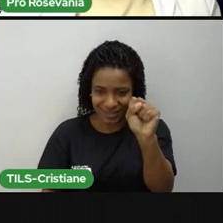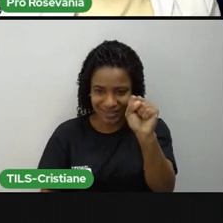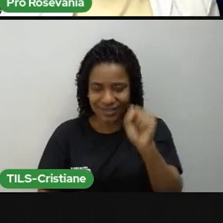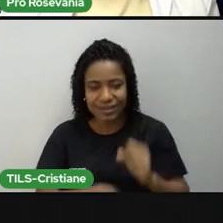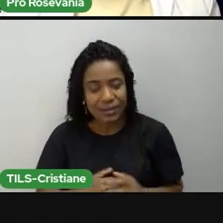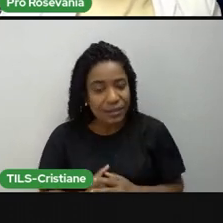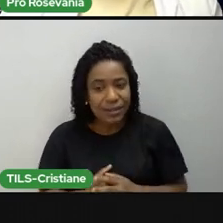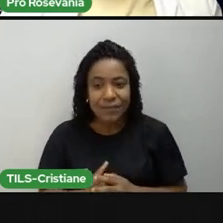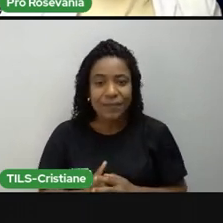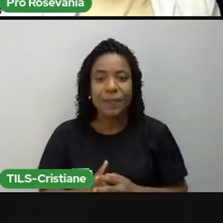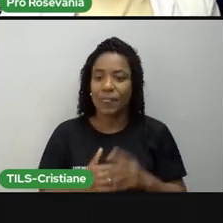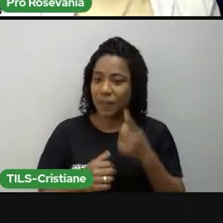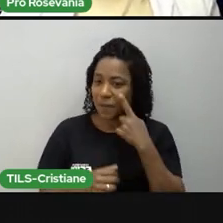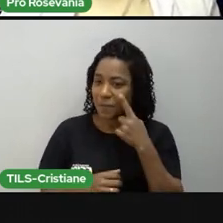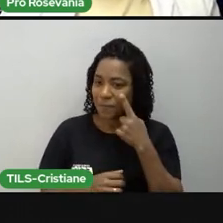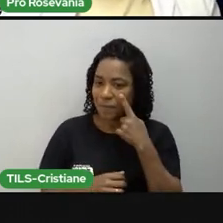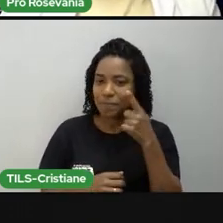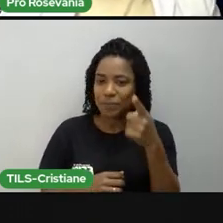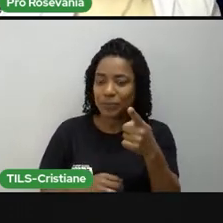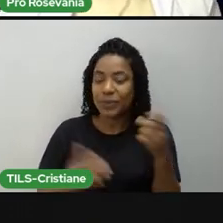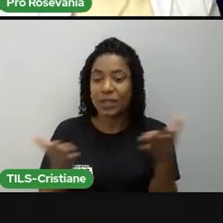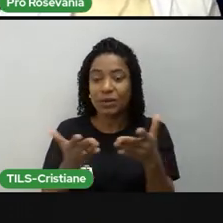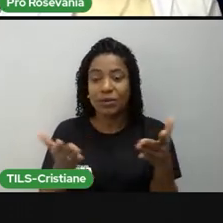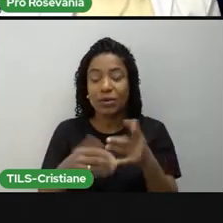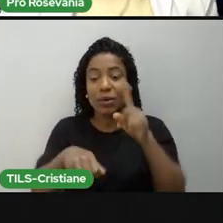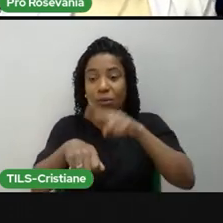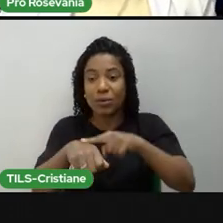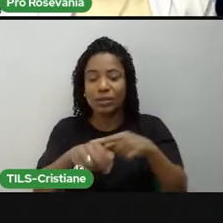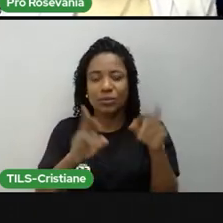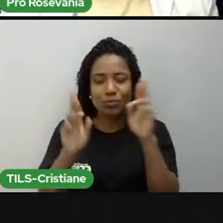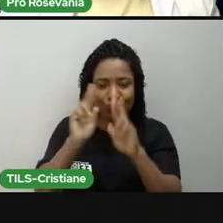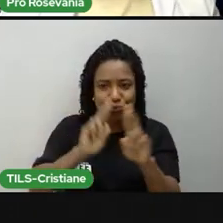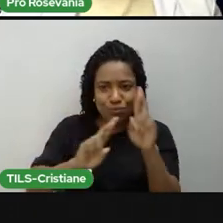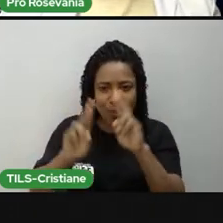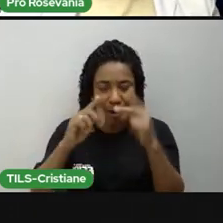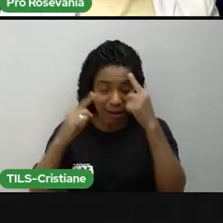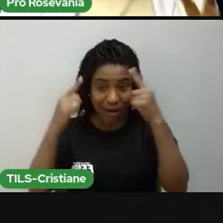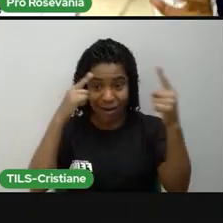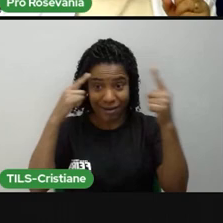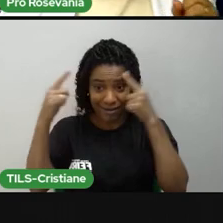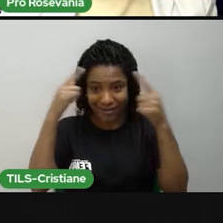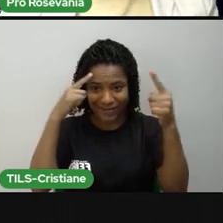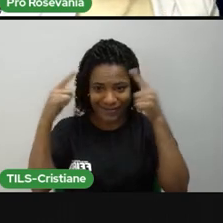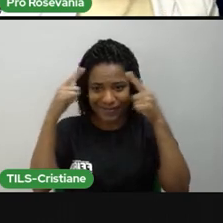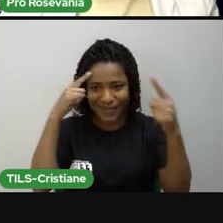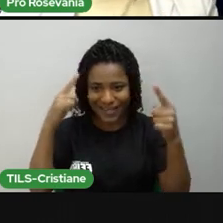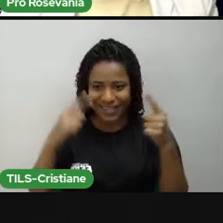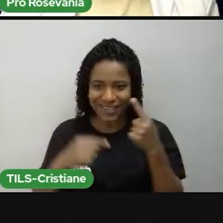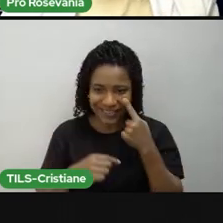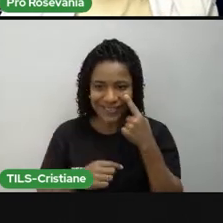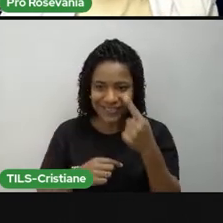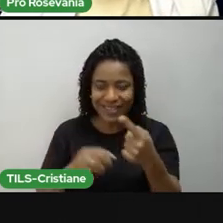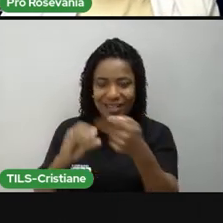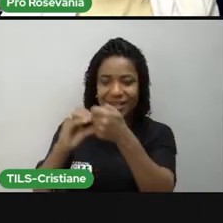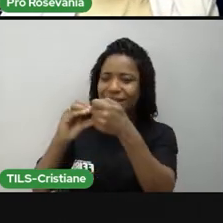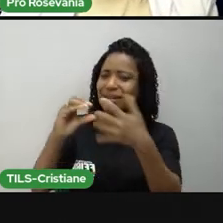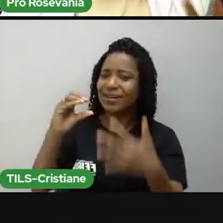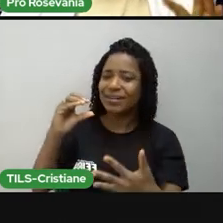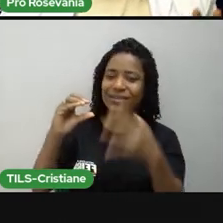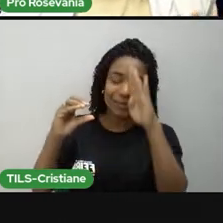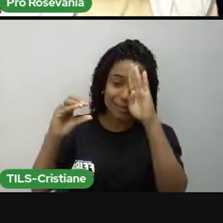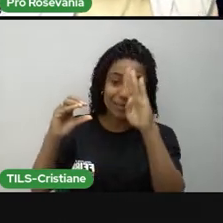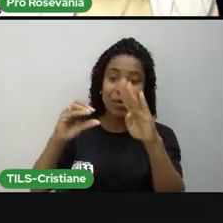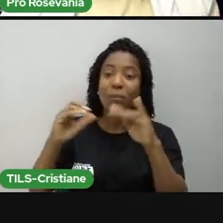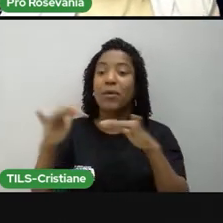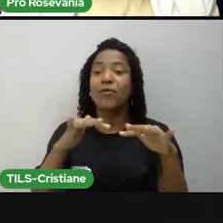Bom, chegou a nossa hora da revisão. E a nossa hora da revisão, a gente chama a atenção das características principais do